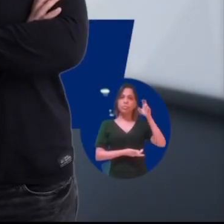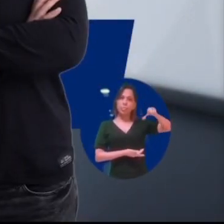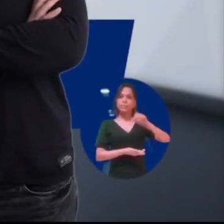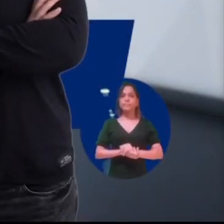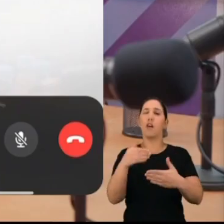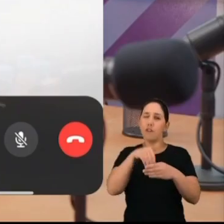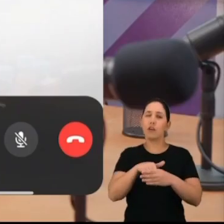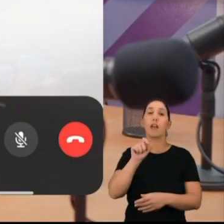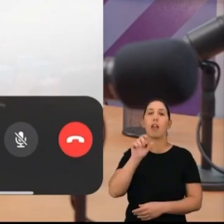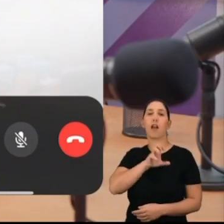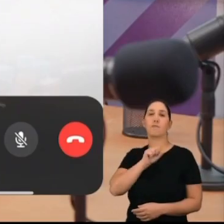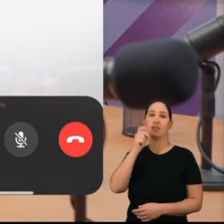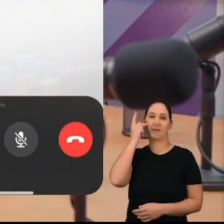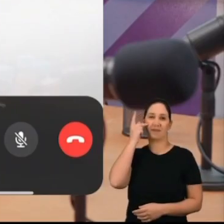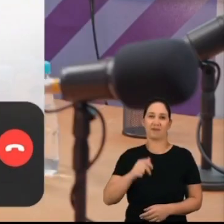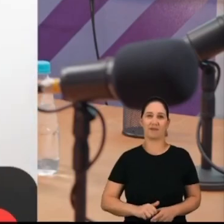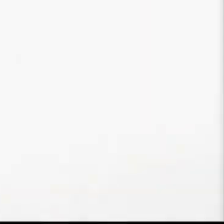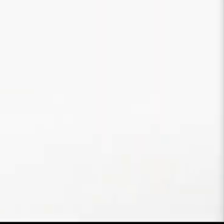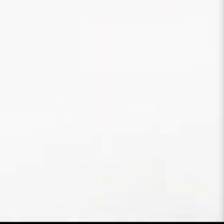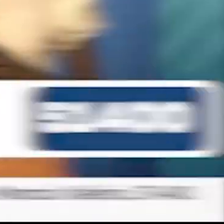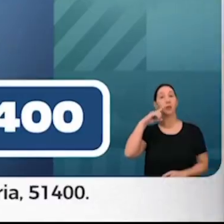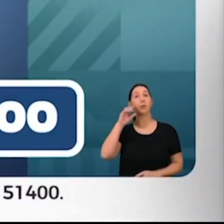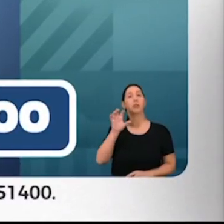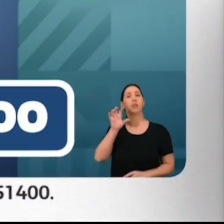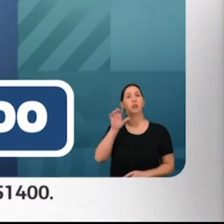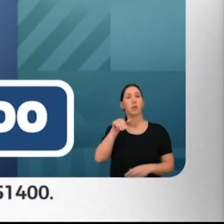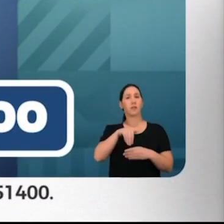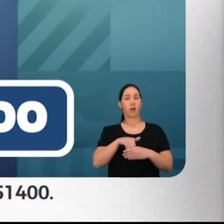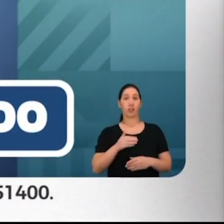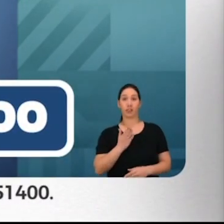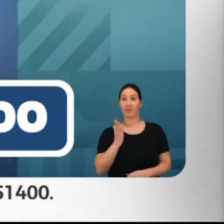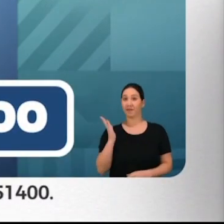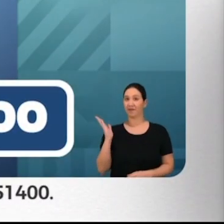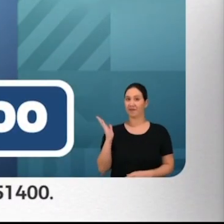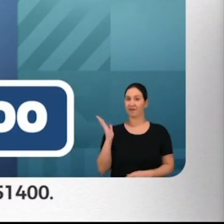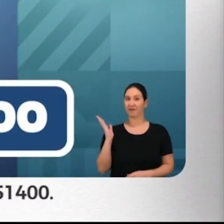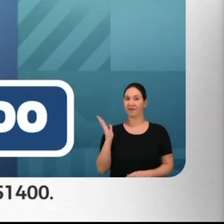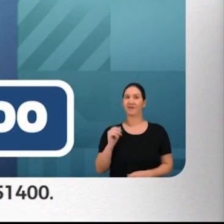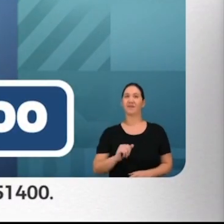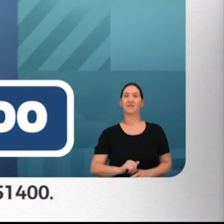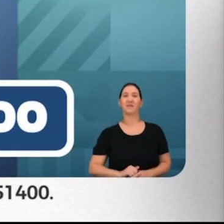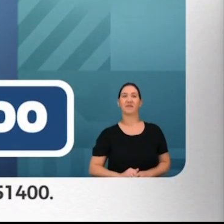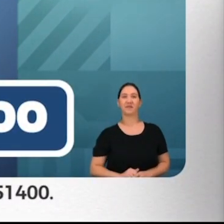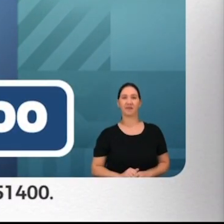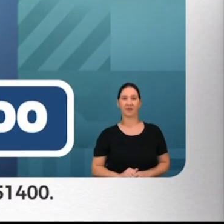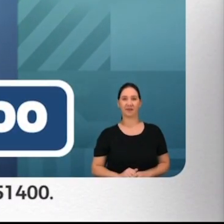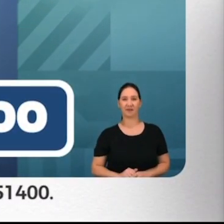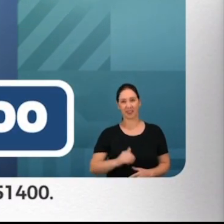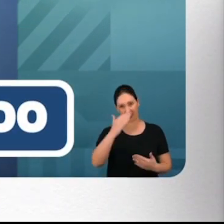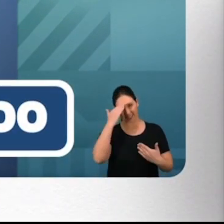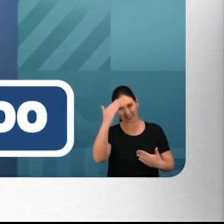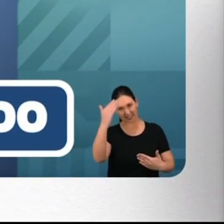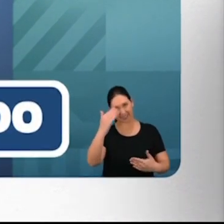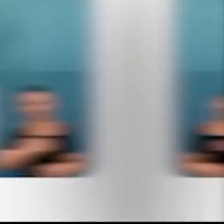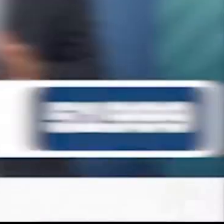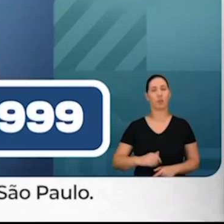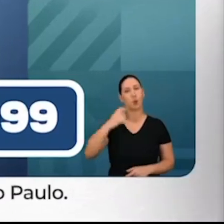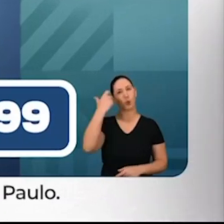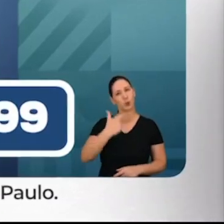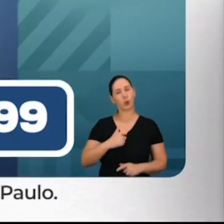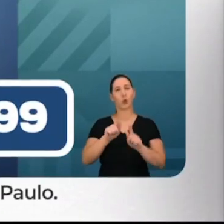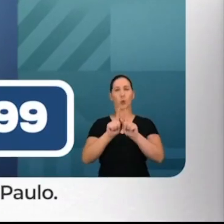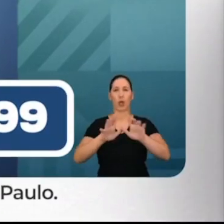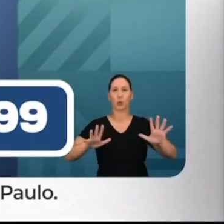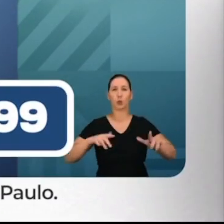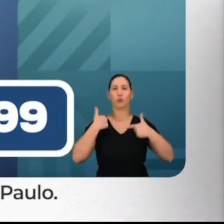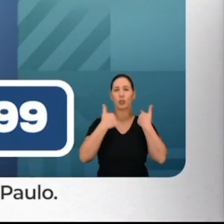0, 5, 9. Vote em quem ama o nosso estado. Deputada estadual, vote Márcia Valéria, 51, 400. Gratidão. Sou